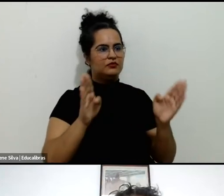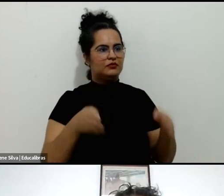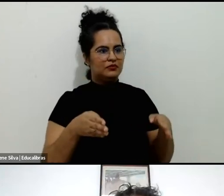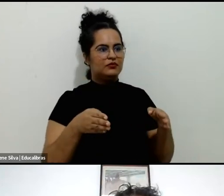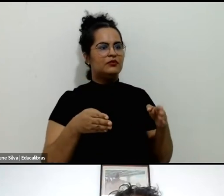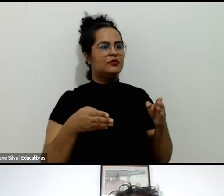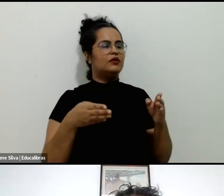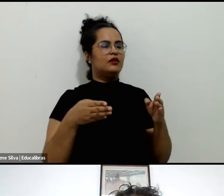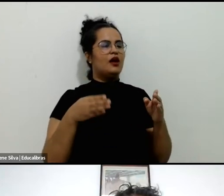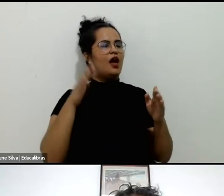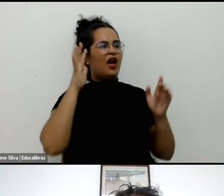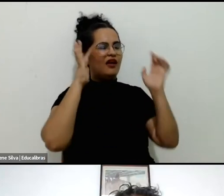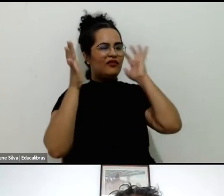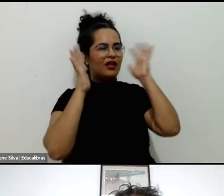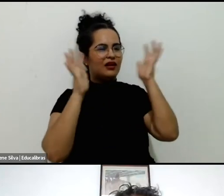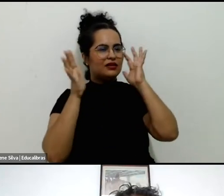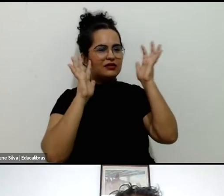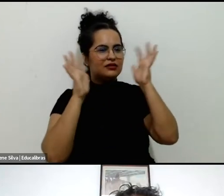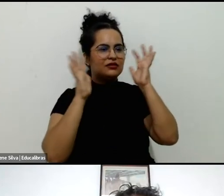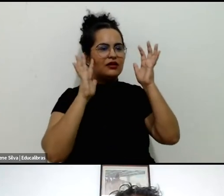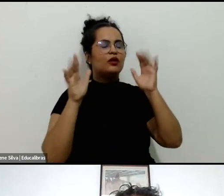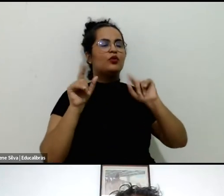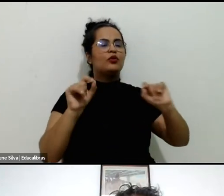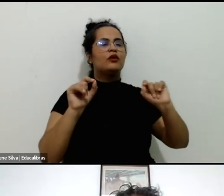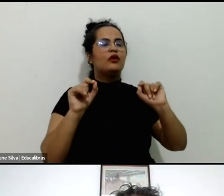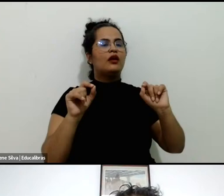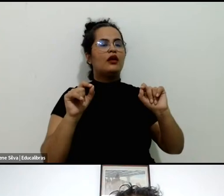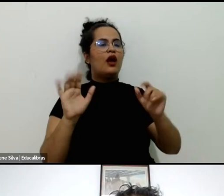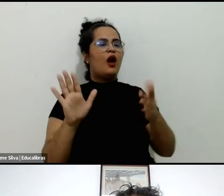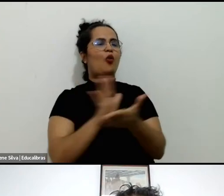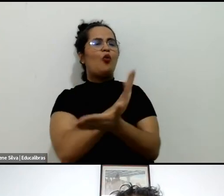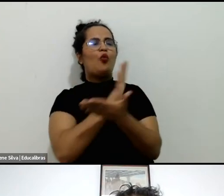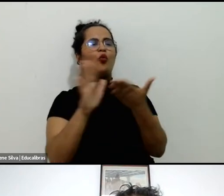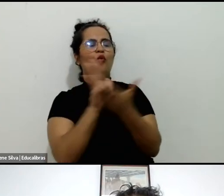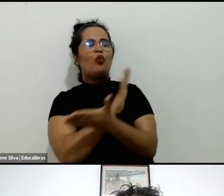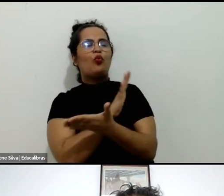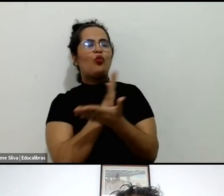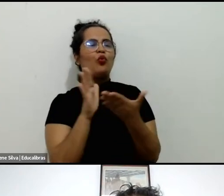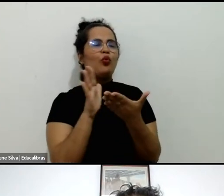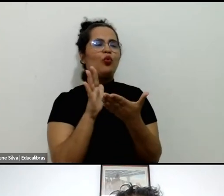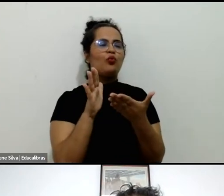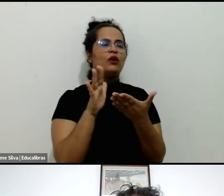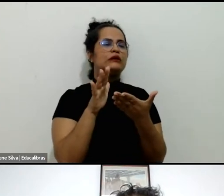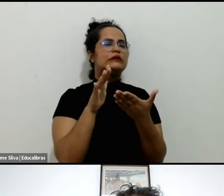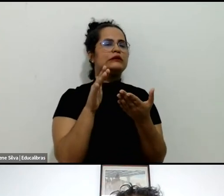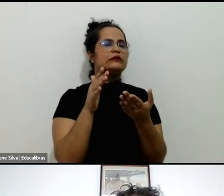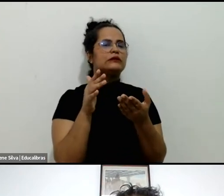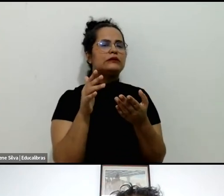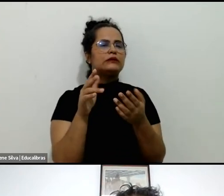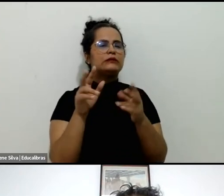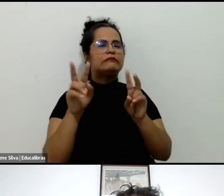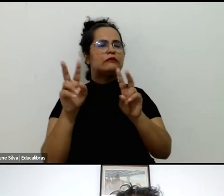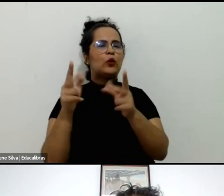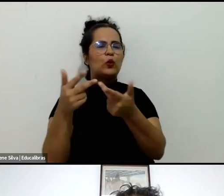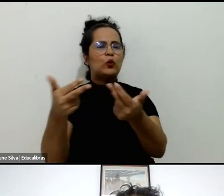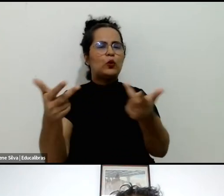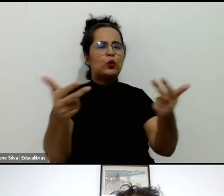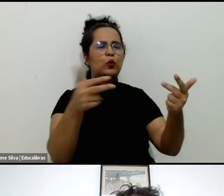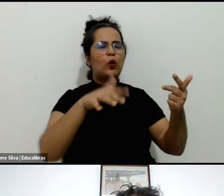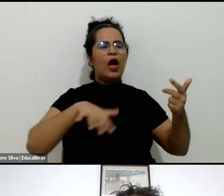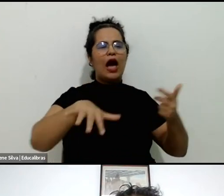reflexão sobre algumas das dimensões desse rico campo, especialmente no momento crítico